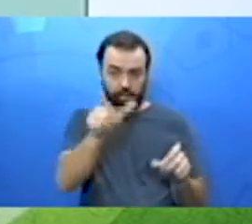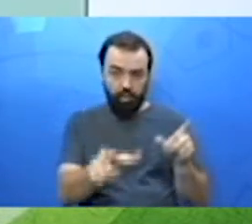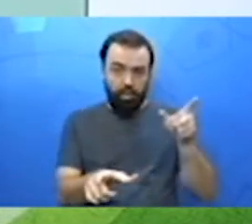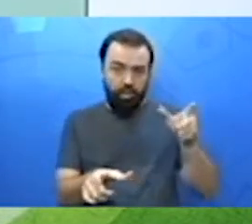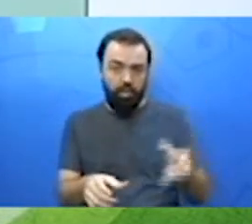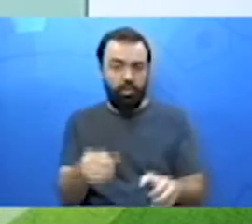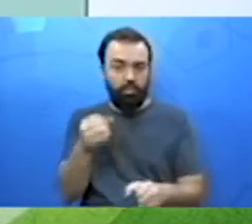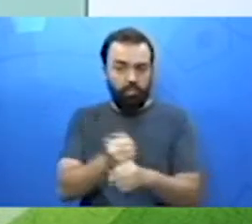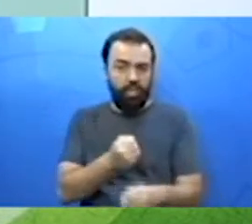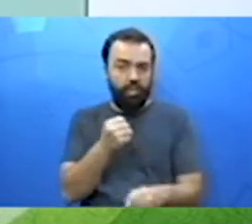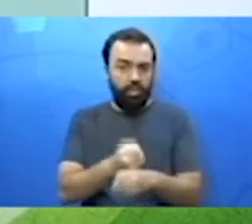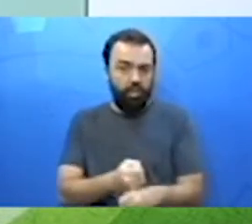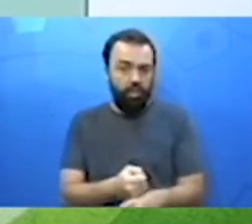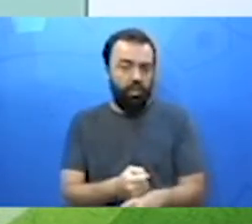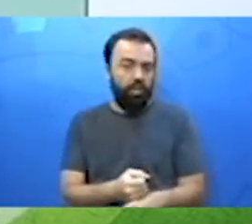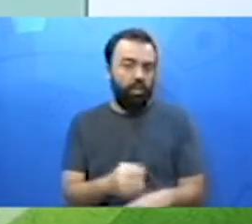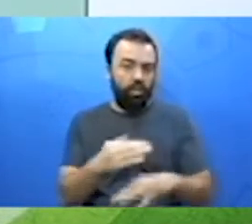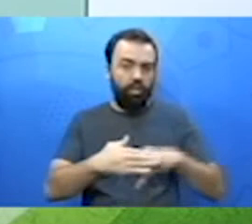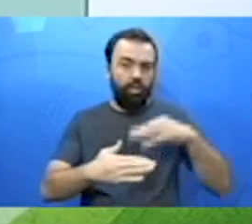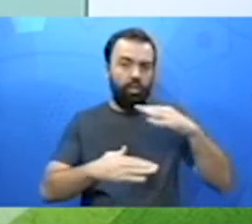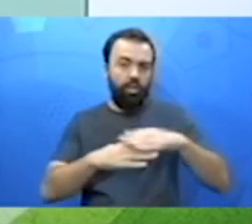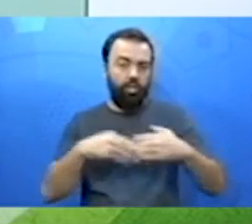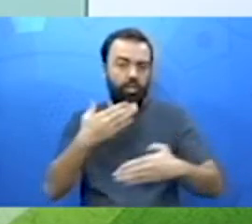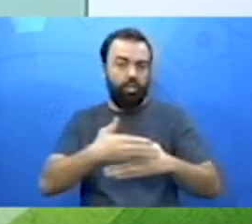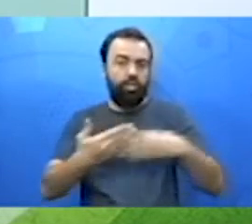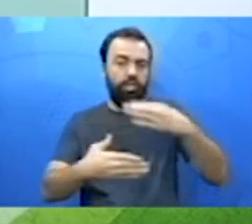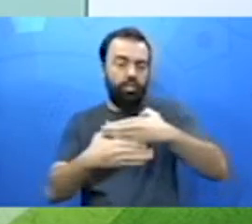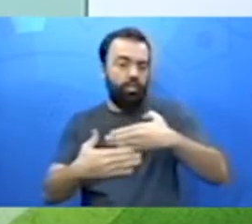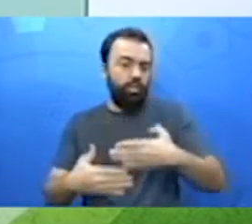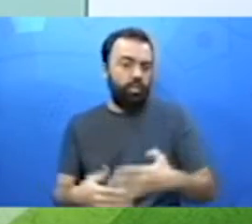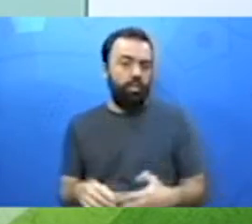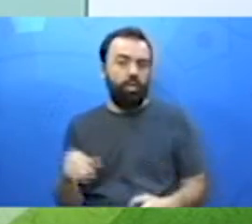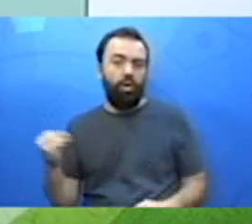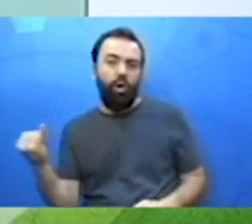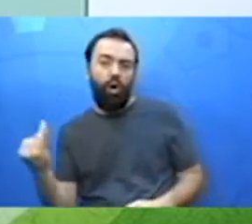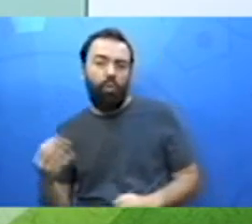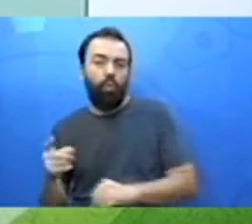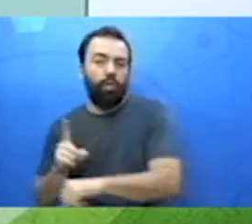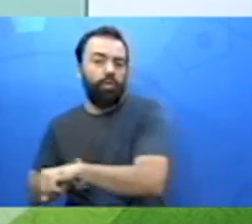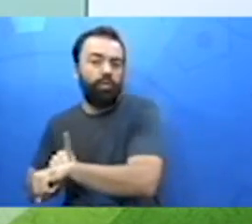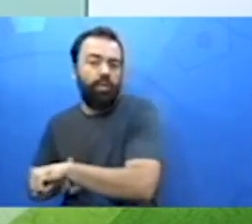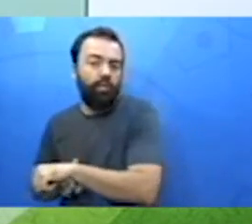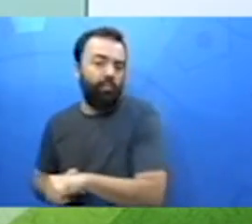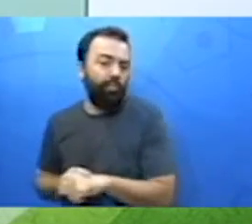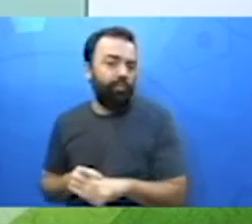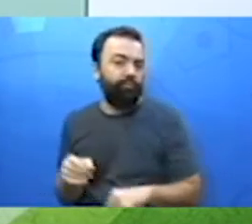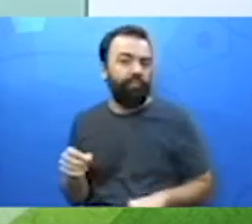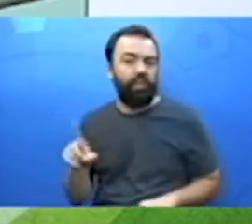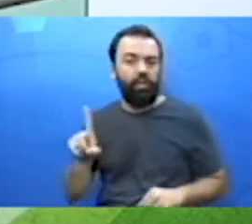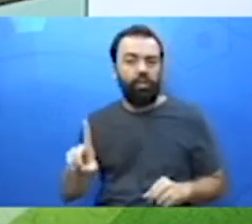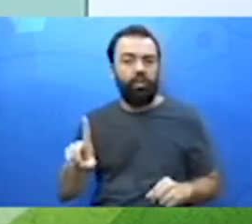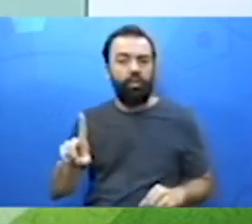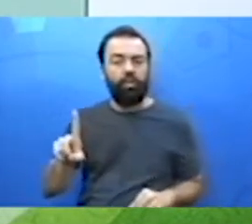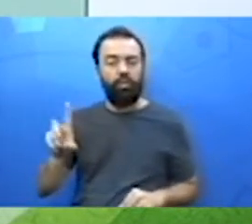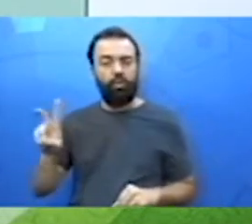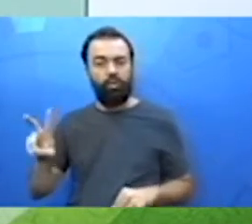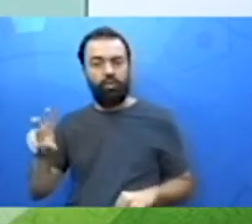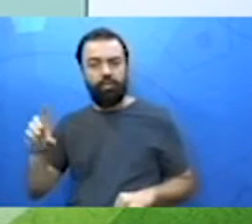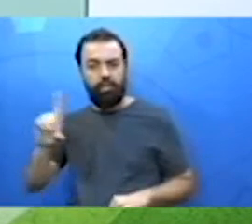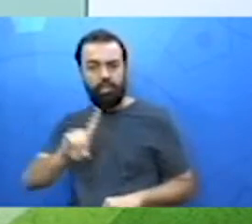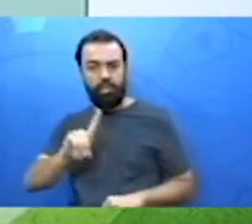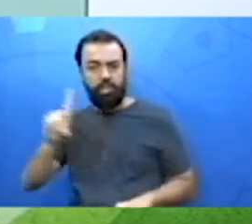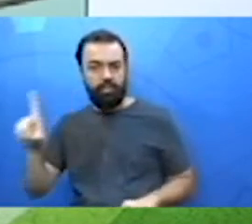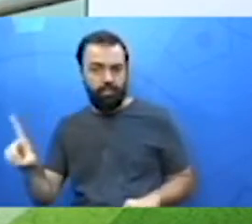quê, né? Ó, aqui divide, né? Nós temos aqui, na verdade, olha, 2, né? E aqui a